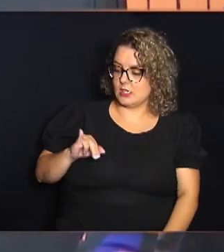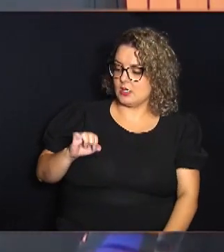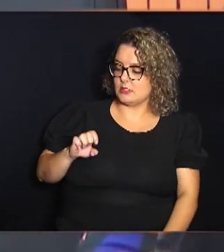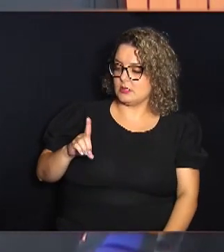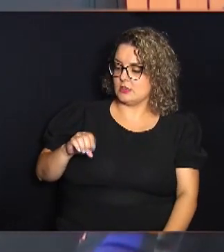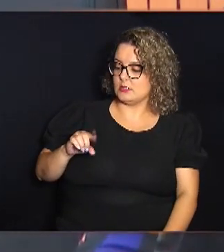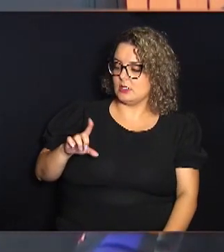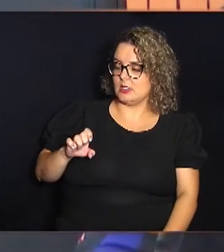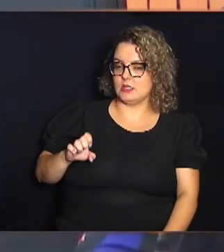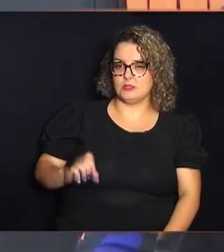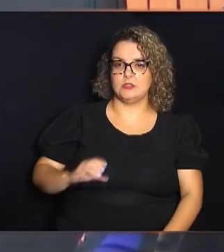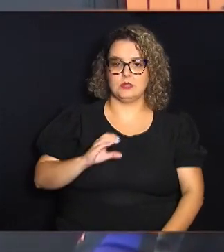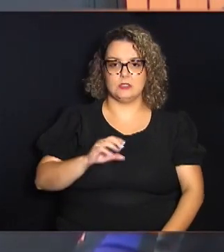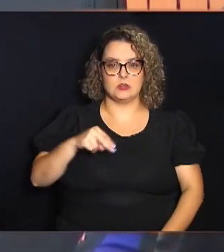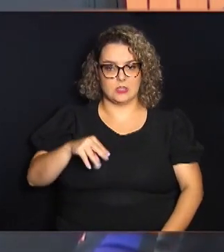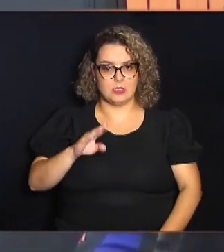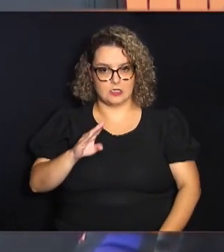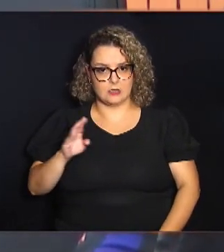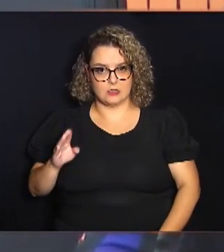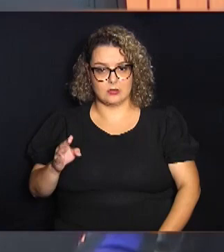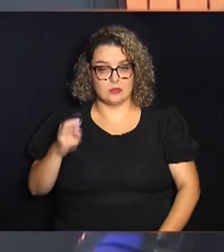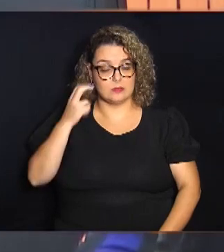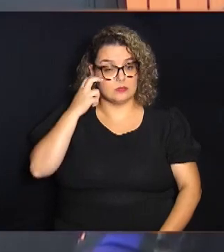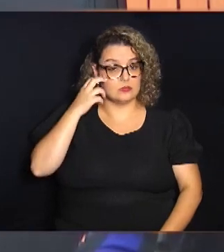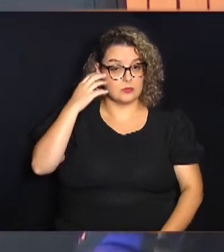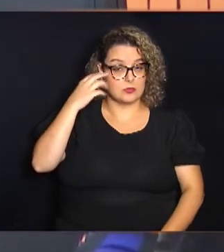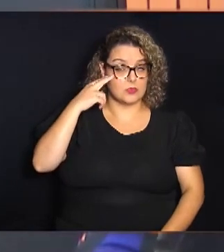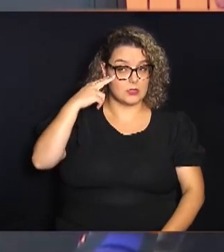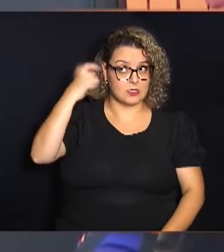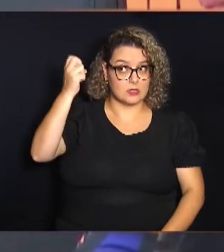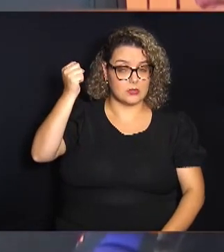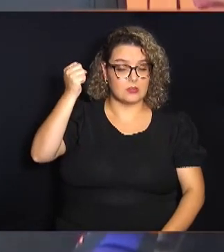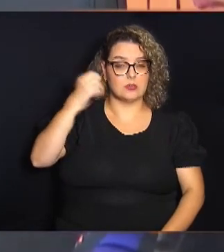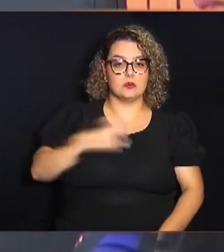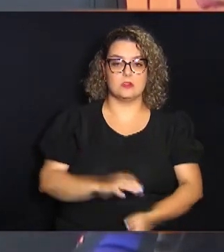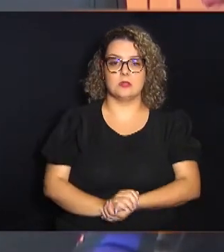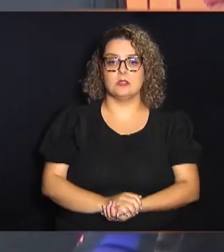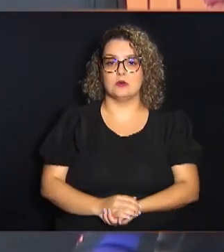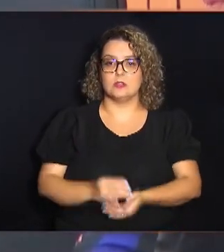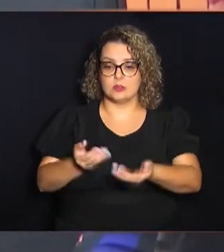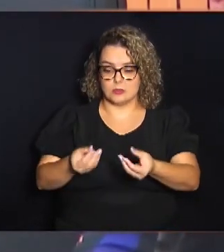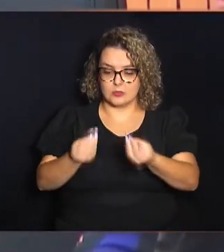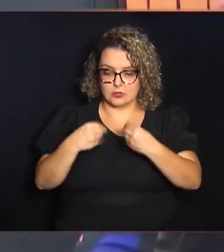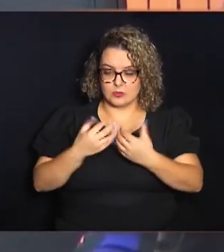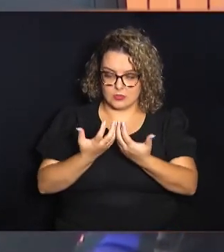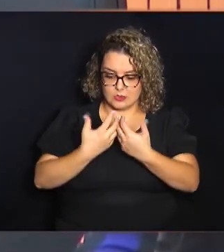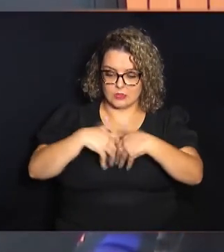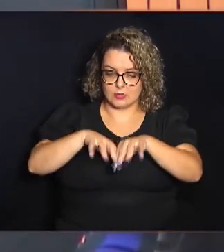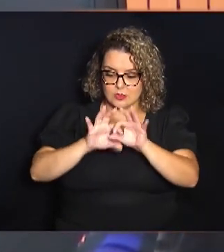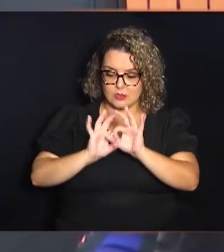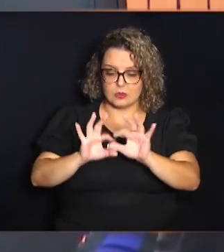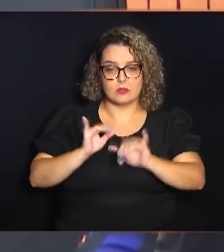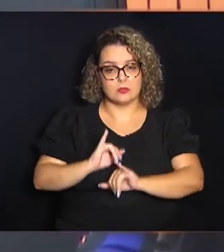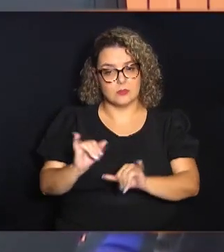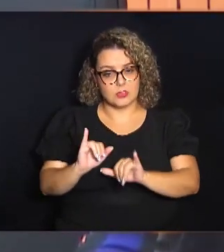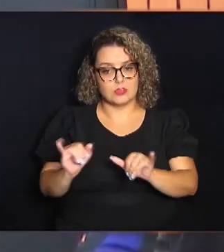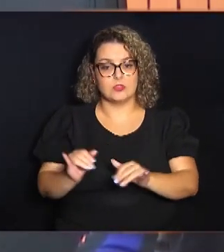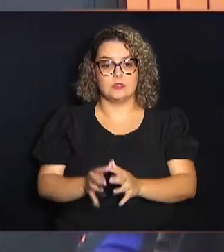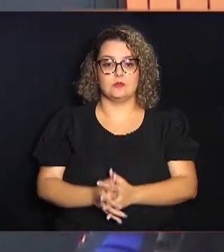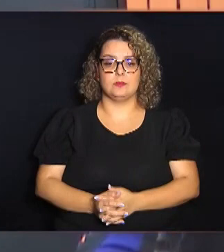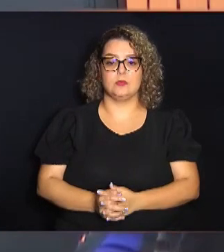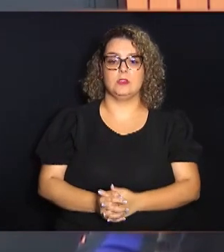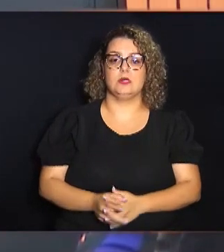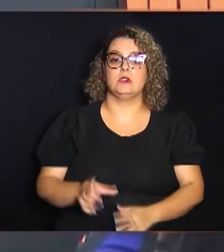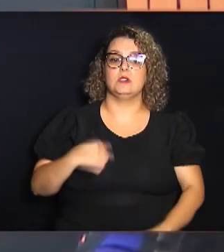E a CNBB, na sua sabedoria, nos dá a campanha da Fraternidade como um meio para que nós possamos viver